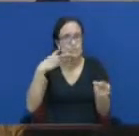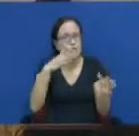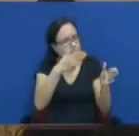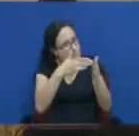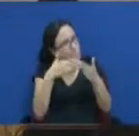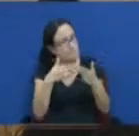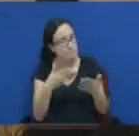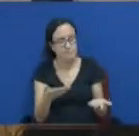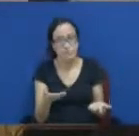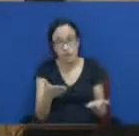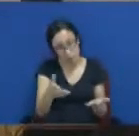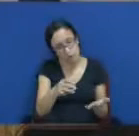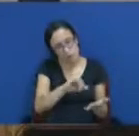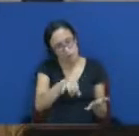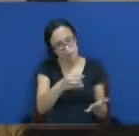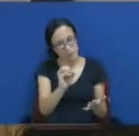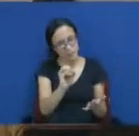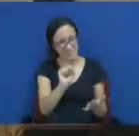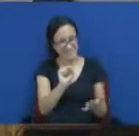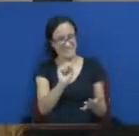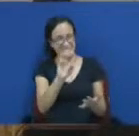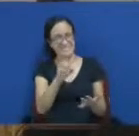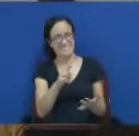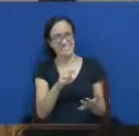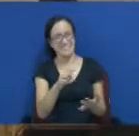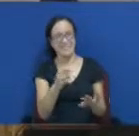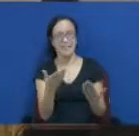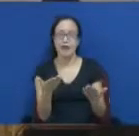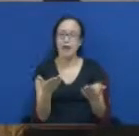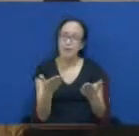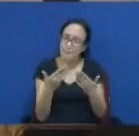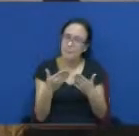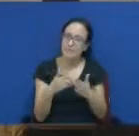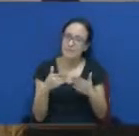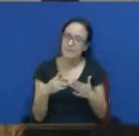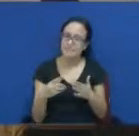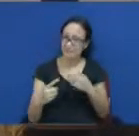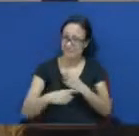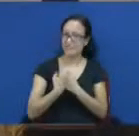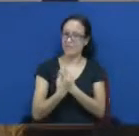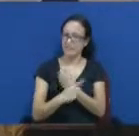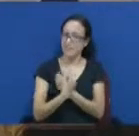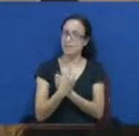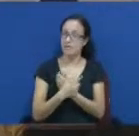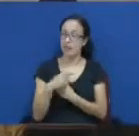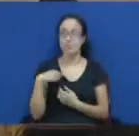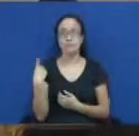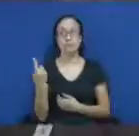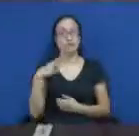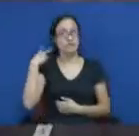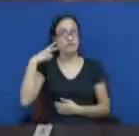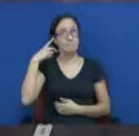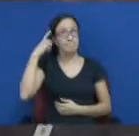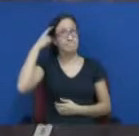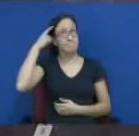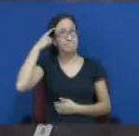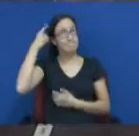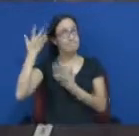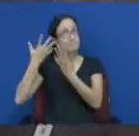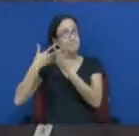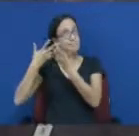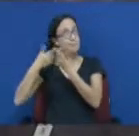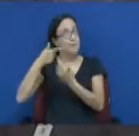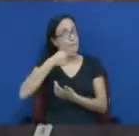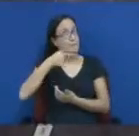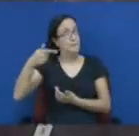com certeza a tua provocação ela é fundamental. Eu já diria que inclusive nós vereadores já podemos pensar e para a próxima